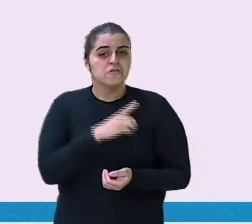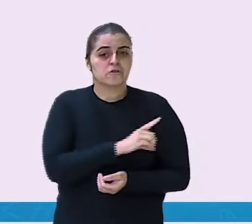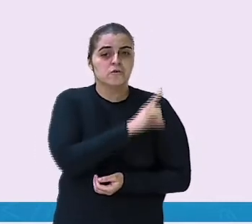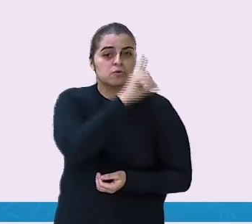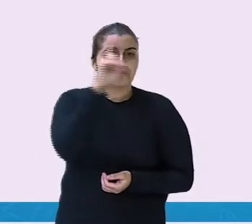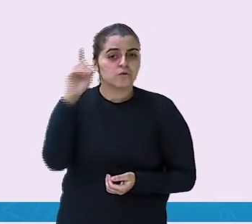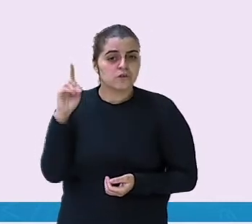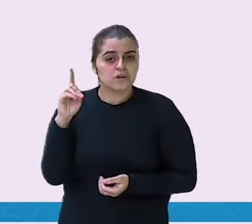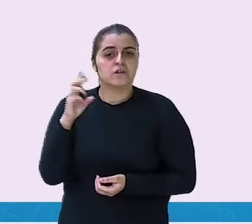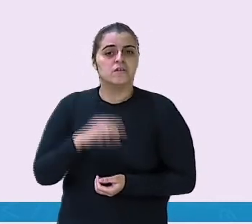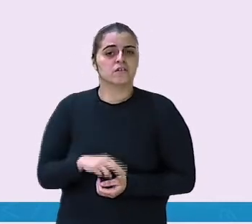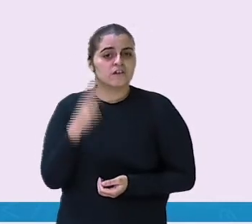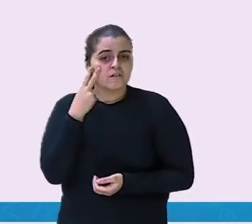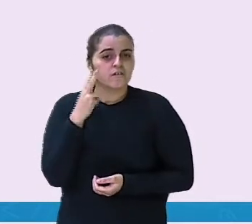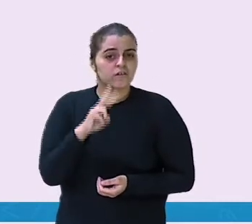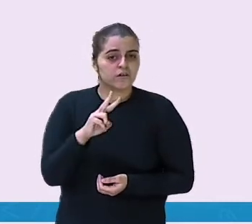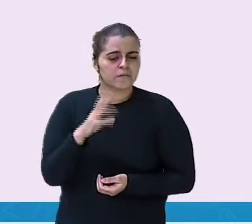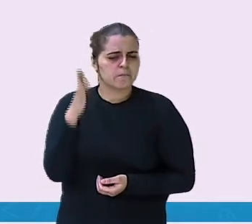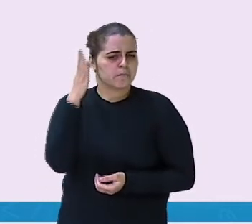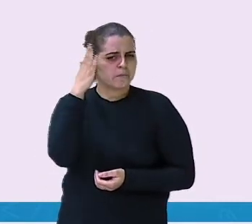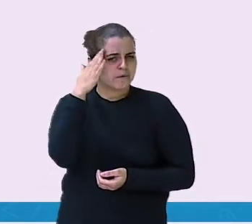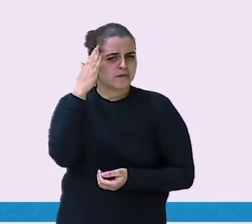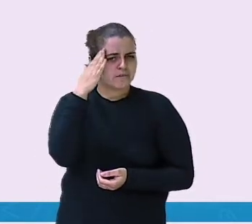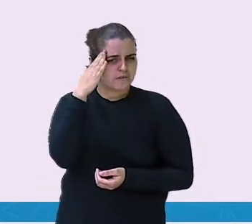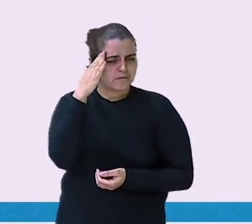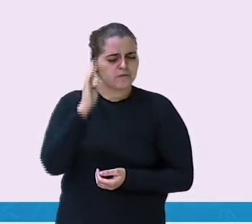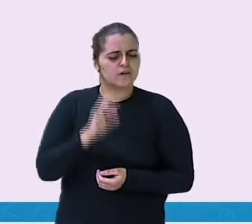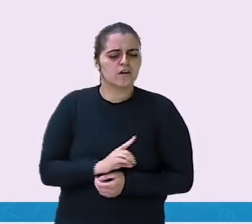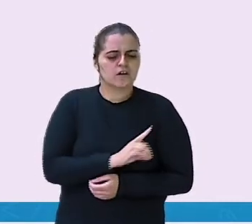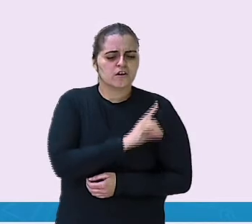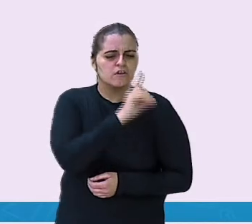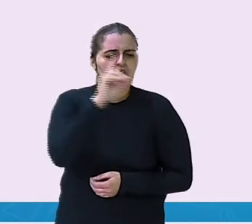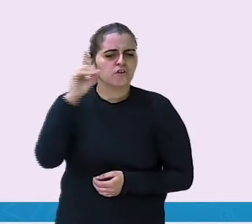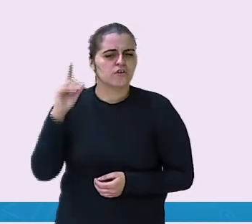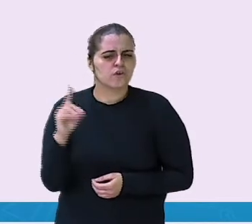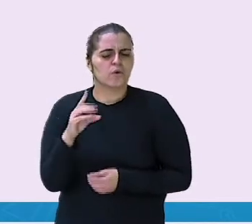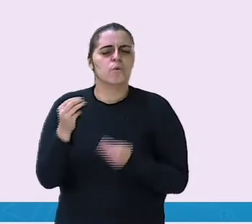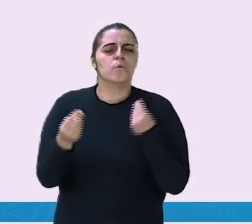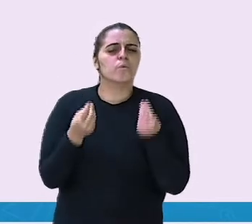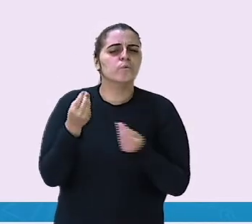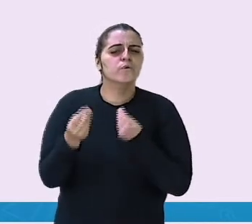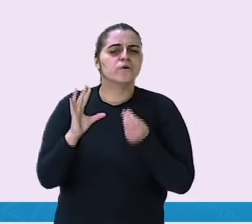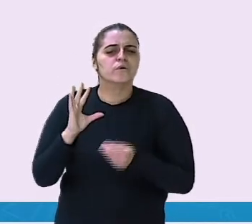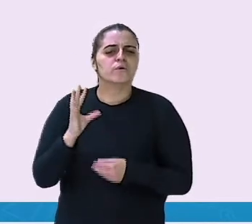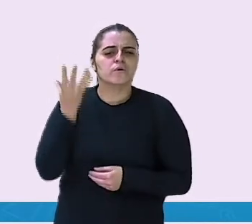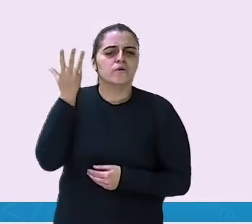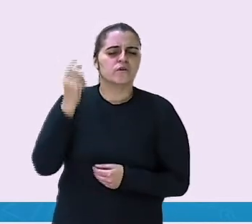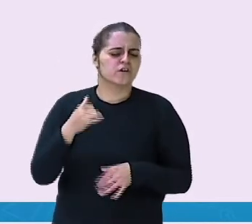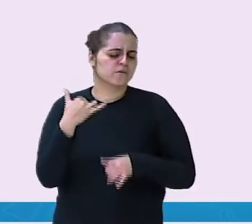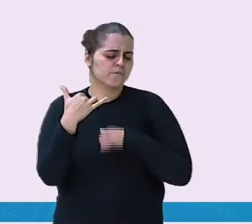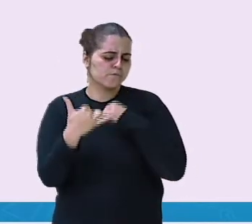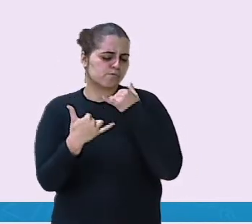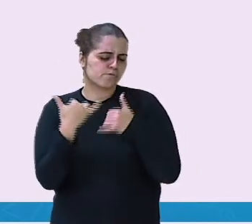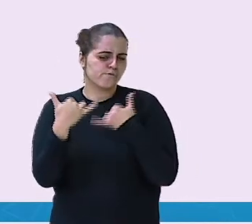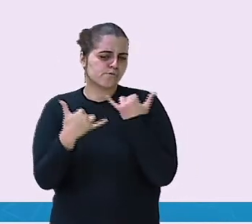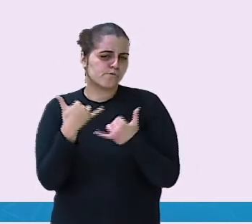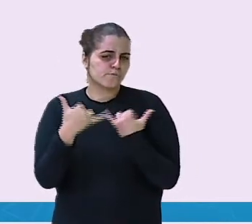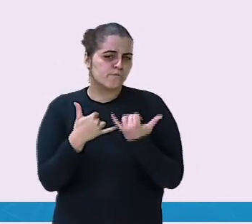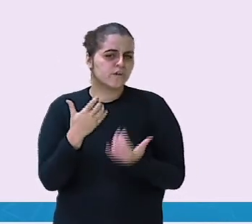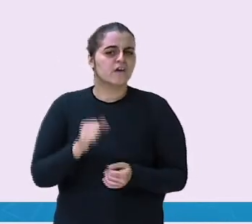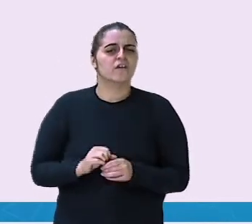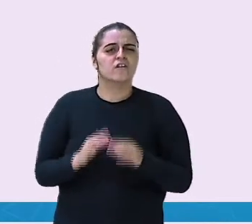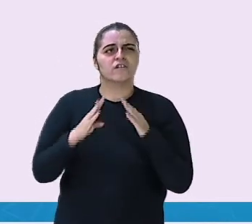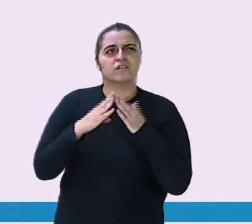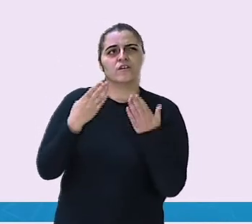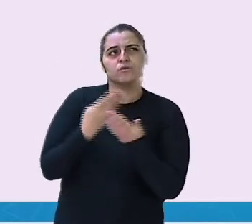colocou a data para saber o que naquele dia, o que ele fez. Se ele brincou, se ele